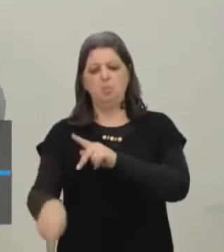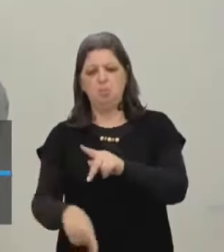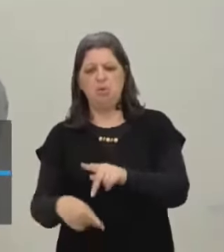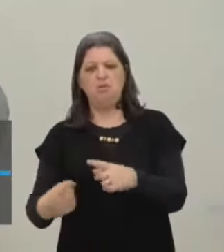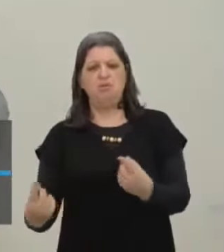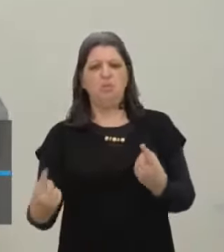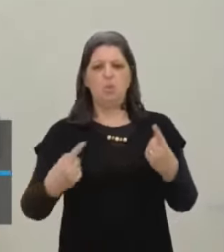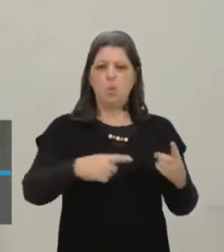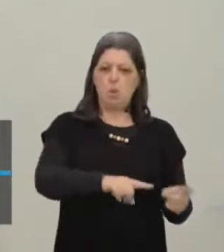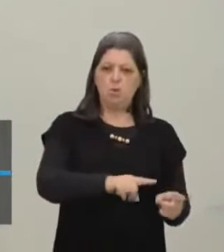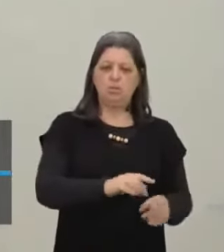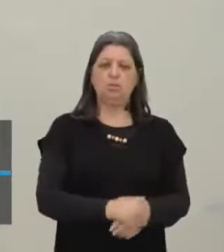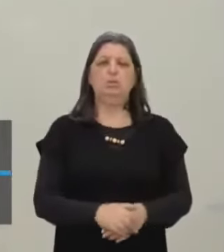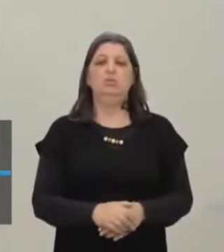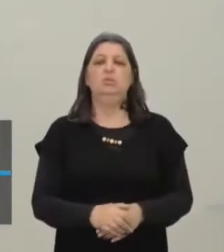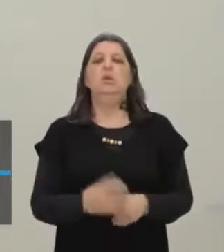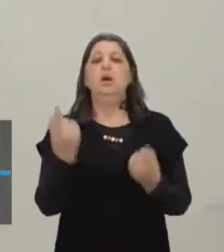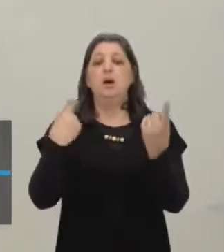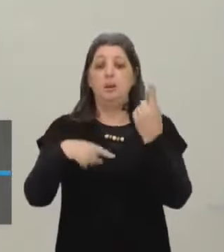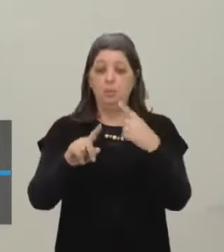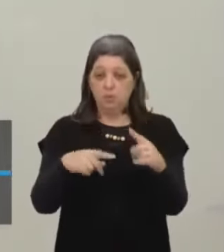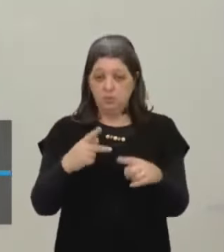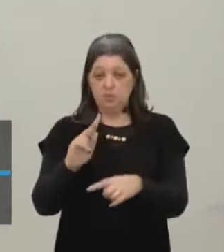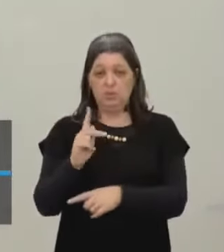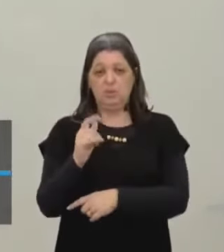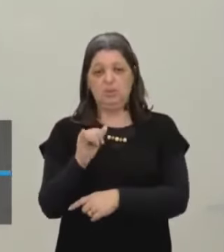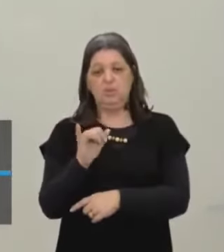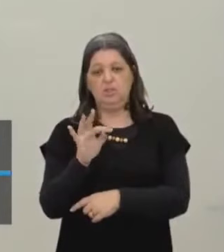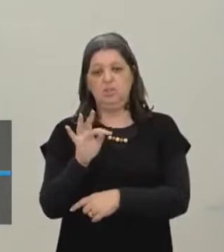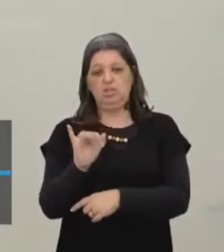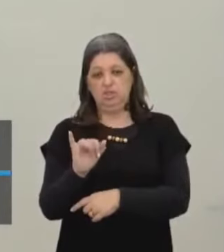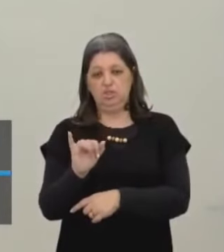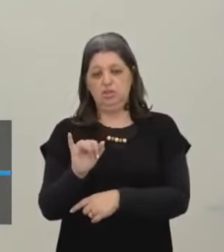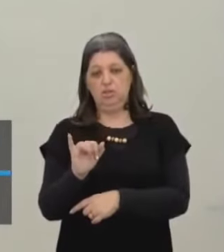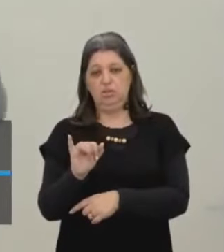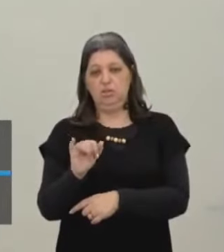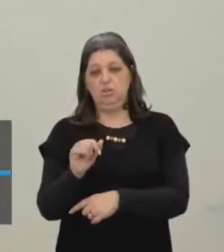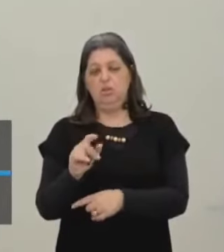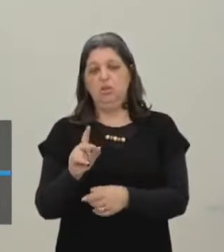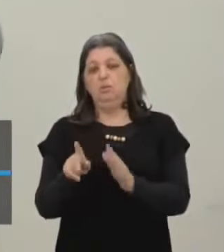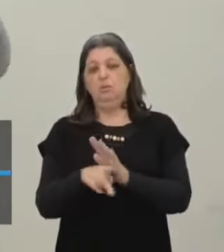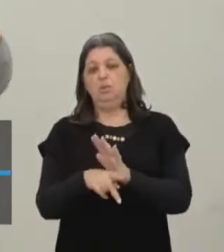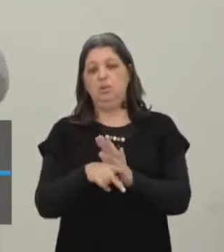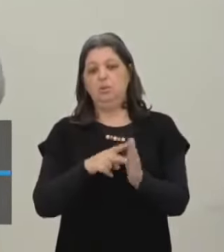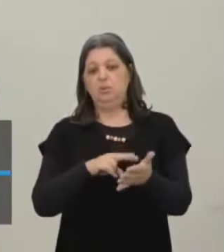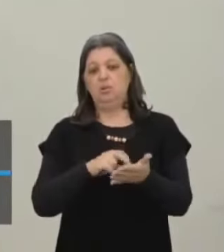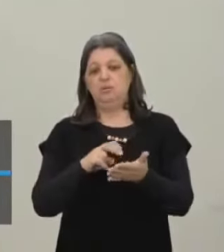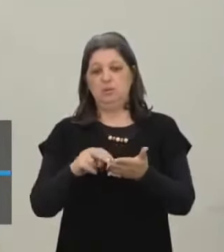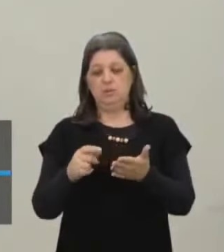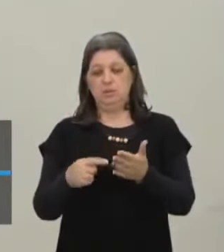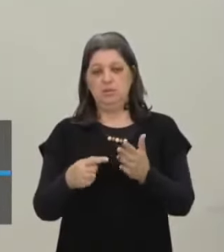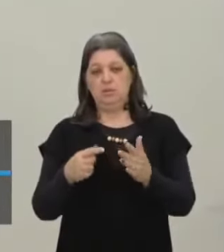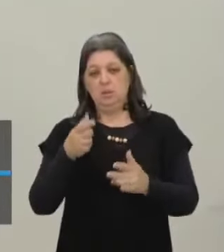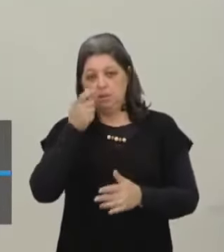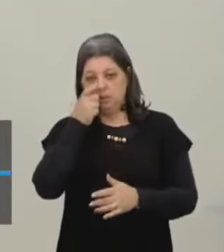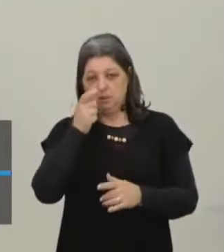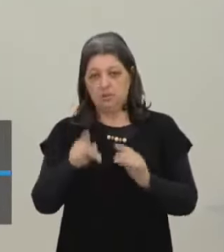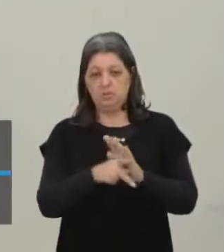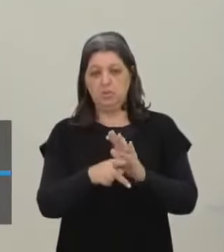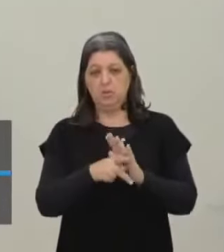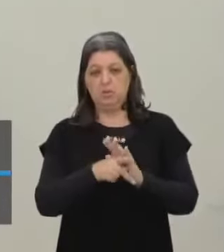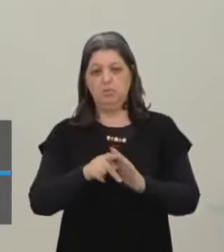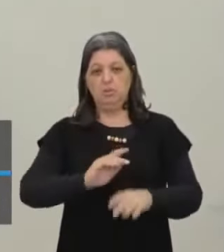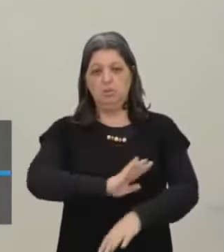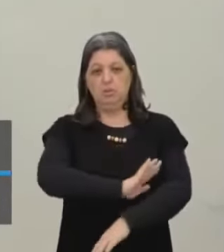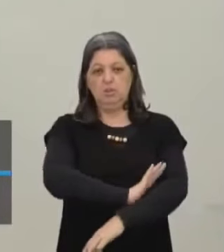E a música Haiti Ela faz uma associação Muito interessante Que na paleta da violência A questão racial